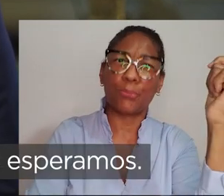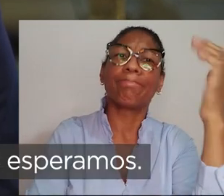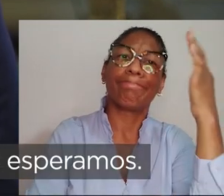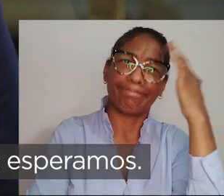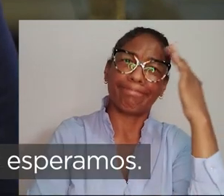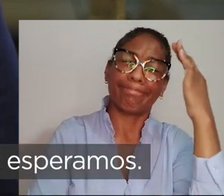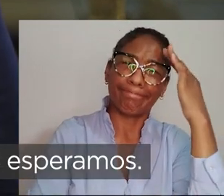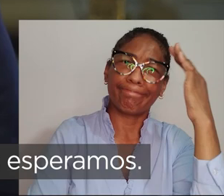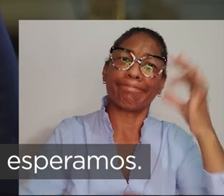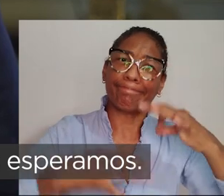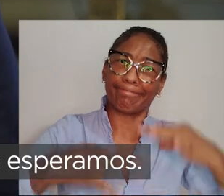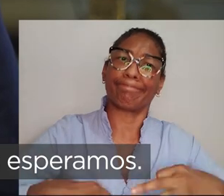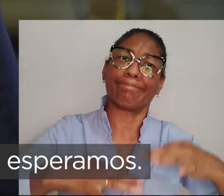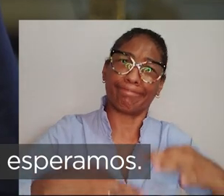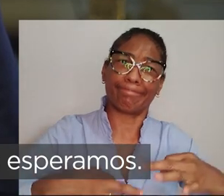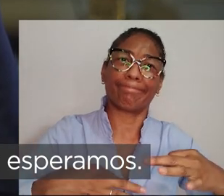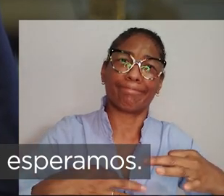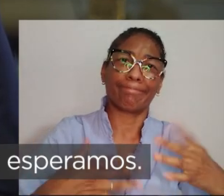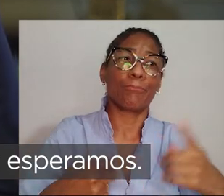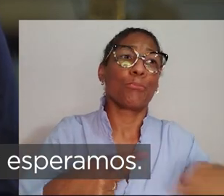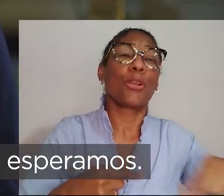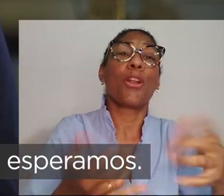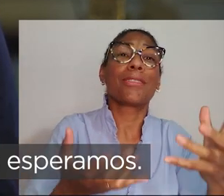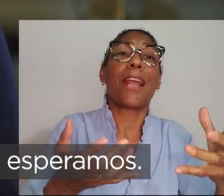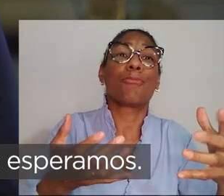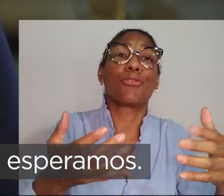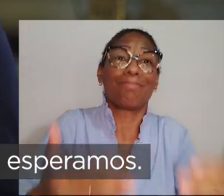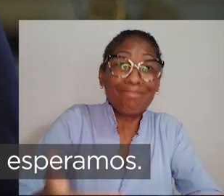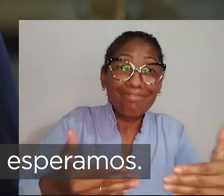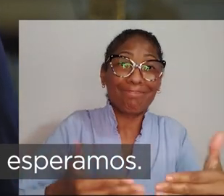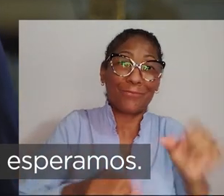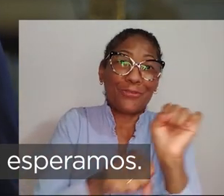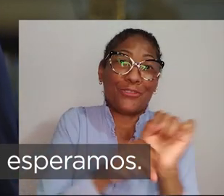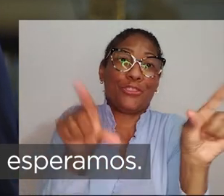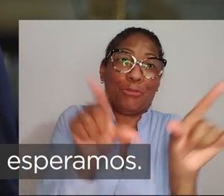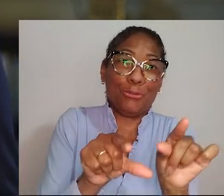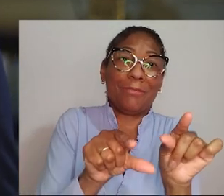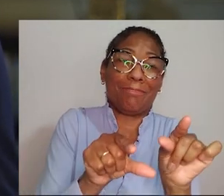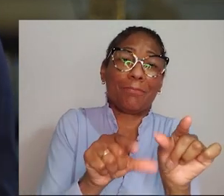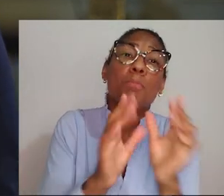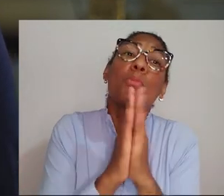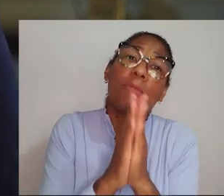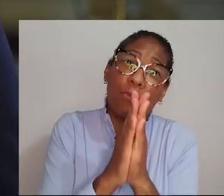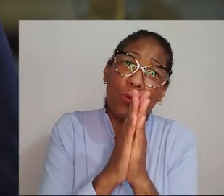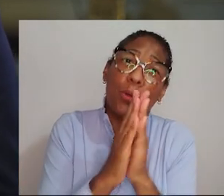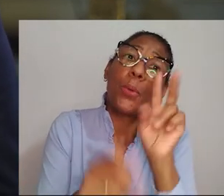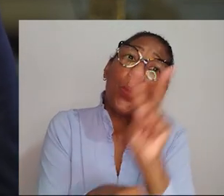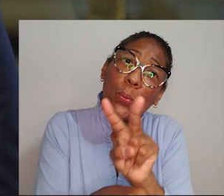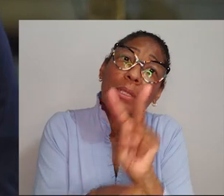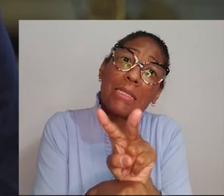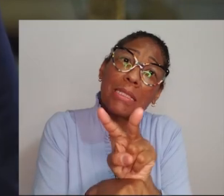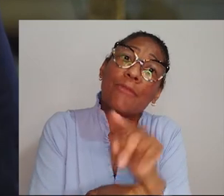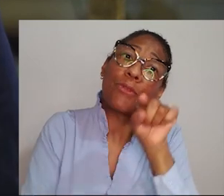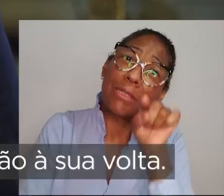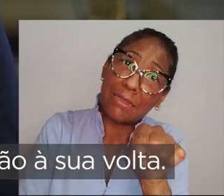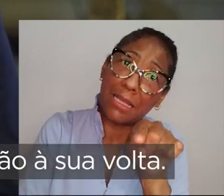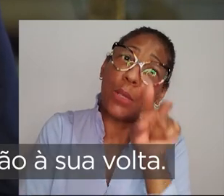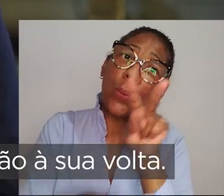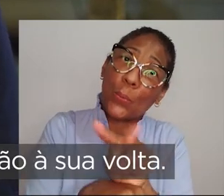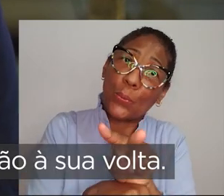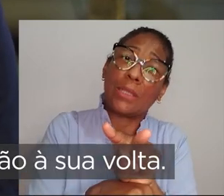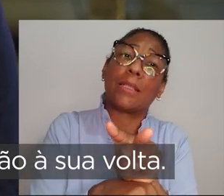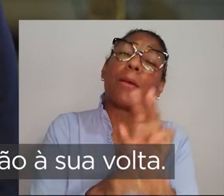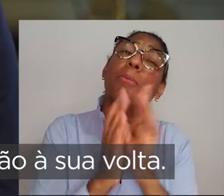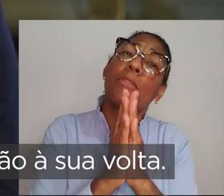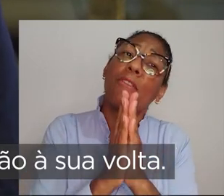de cada gaúcho para produzirem os efeitos que nós esperamos. Por favor, cuidem-se, cuidem